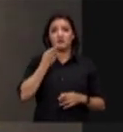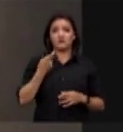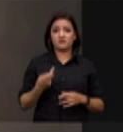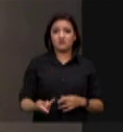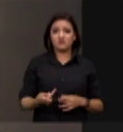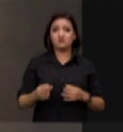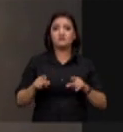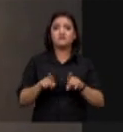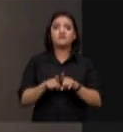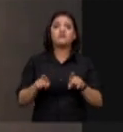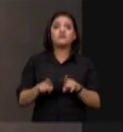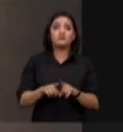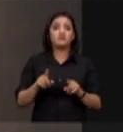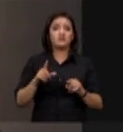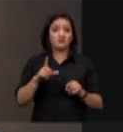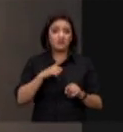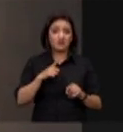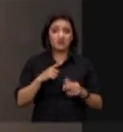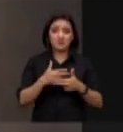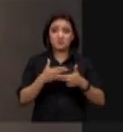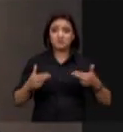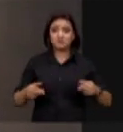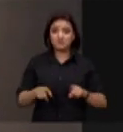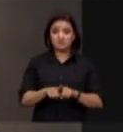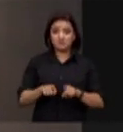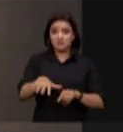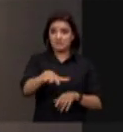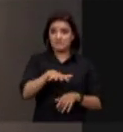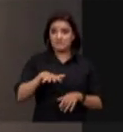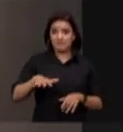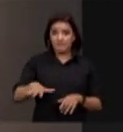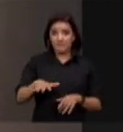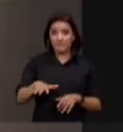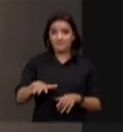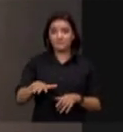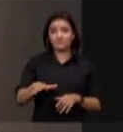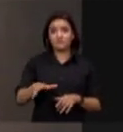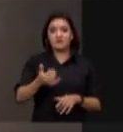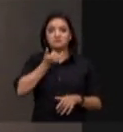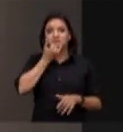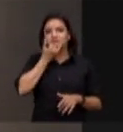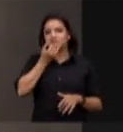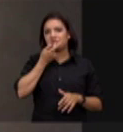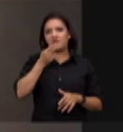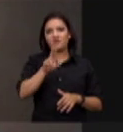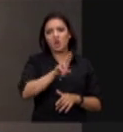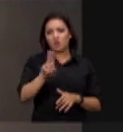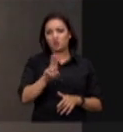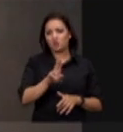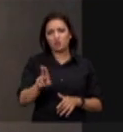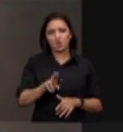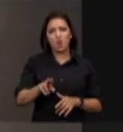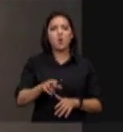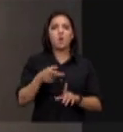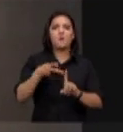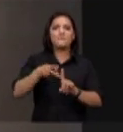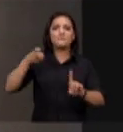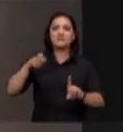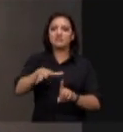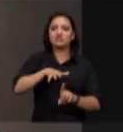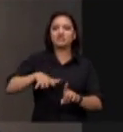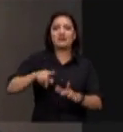Jamanchim, a Ápala do Tapajós, a terra indígena Aripuanã, o Parna de Juruena, a terra indígena Roosevelt, a terra indígena